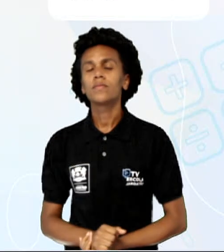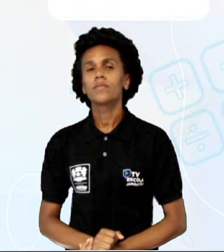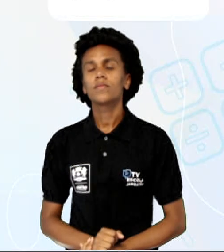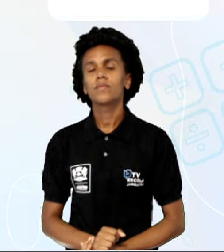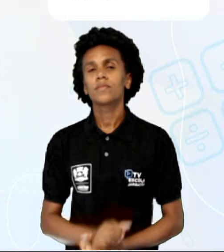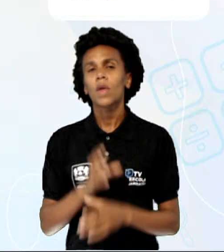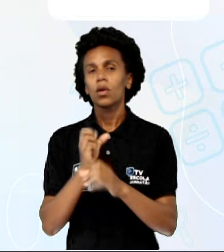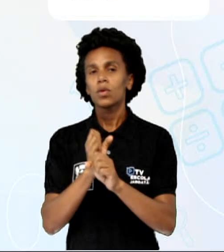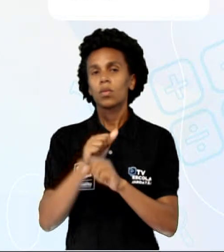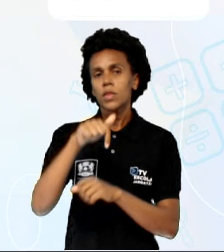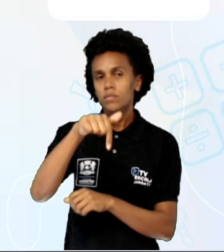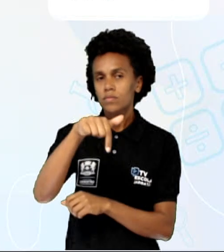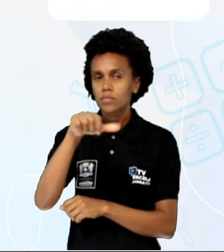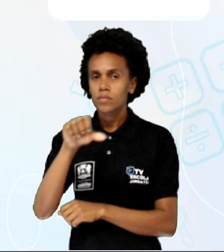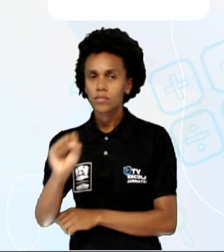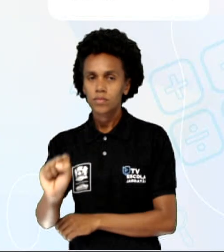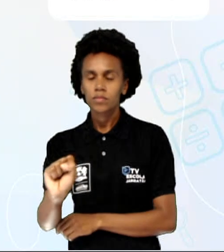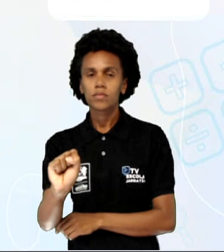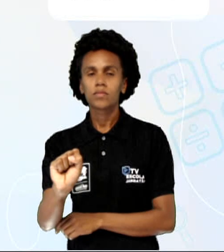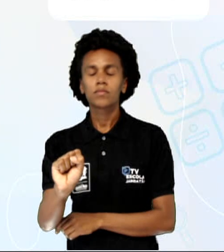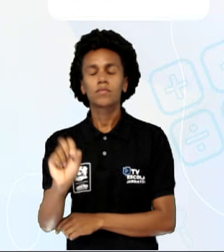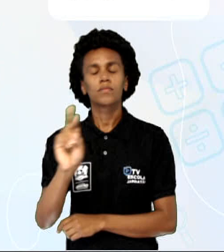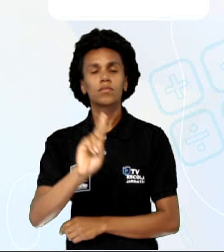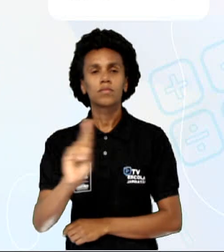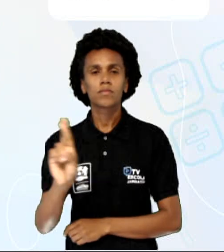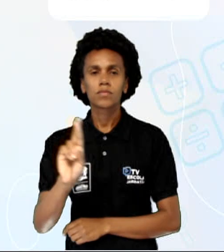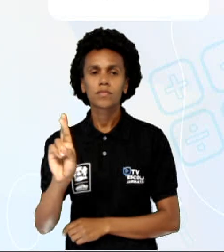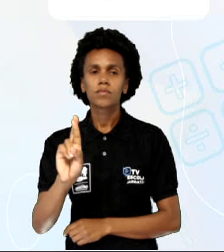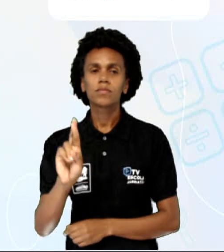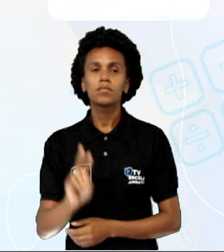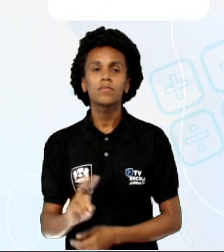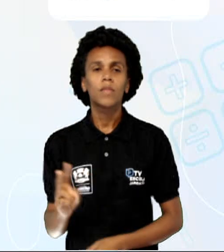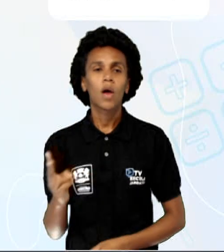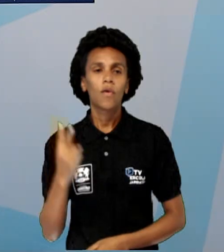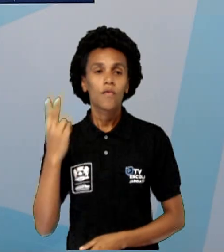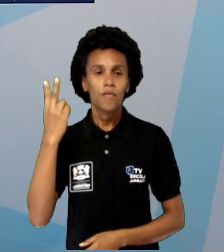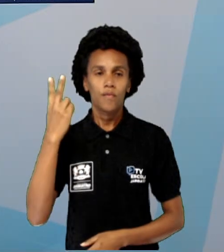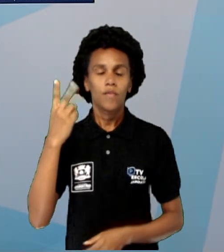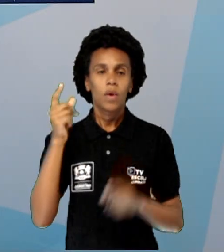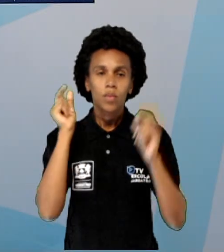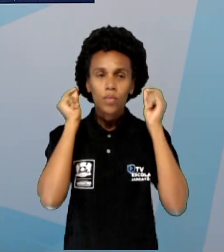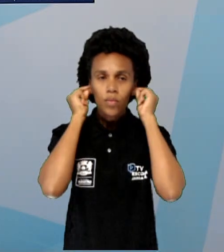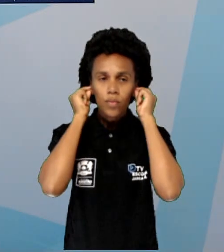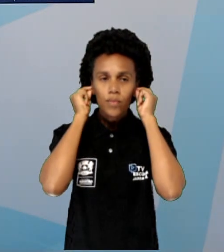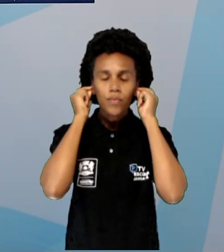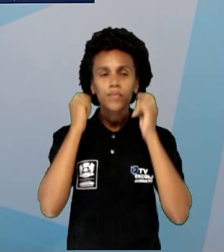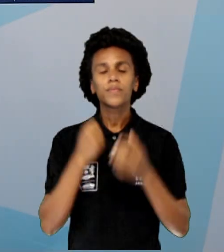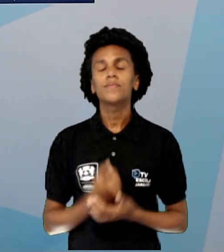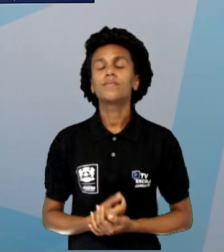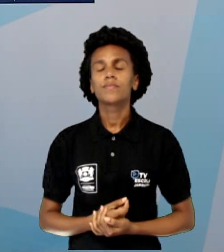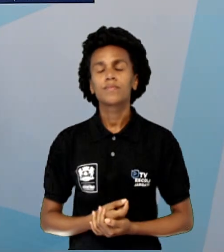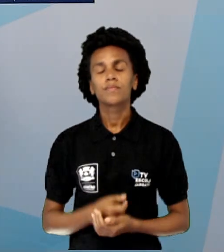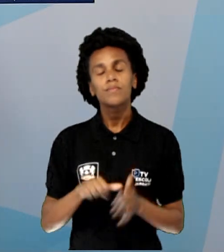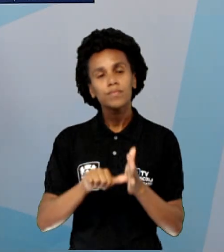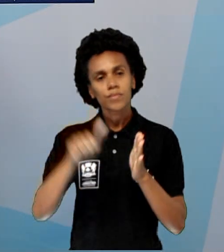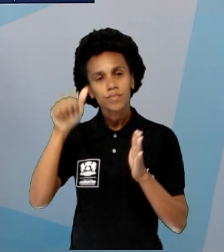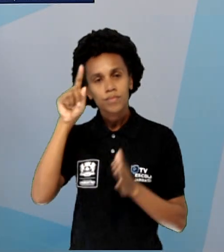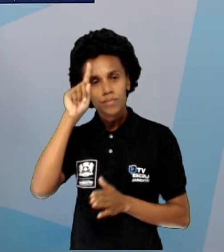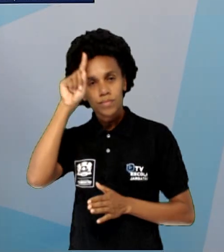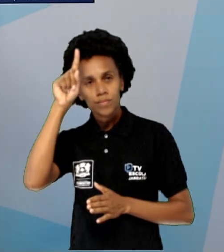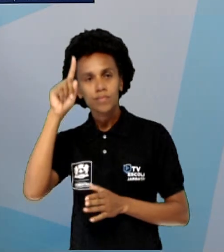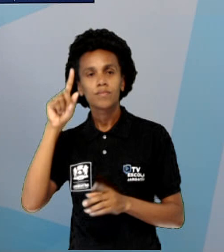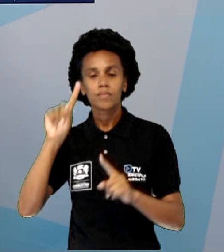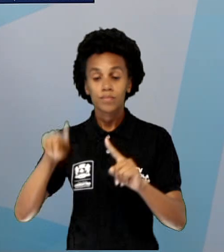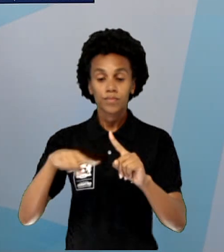concluir 78 reais para o valor desse fone, tá certo? Essa é a primeira ideia que a gente tem da multiplicação,